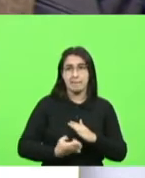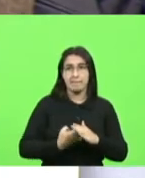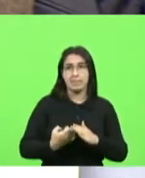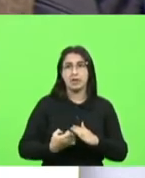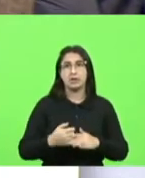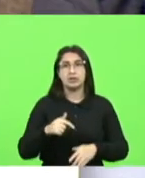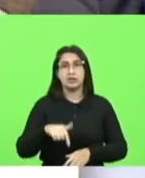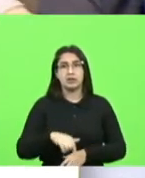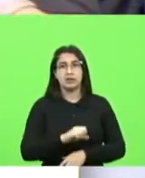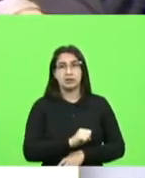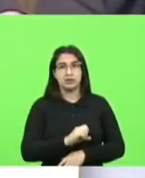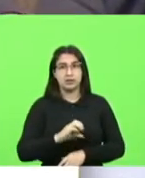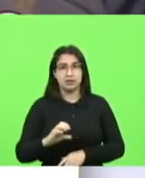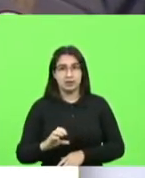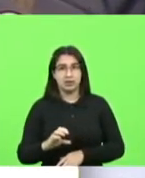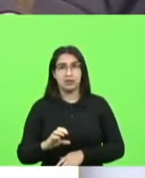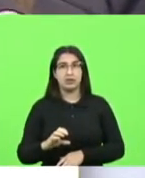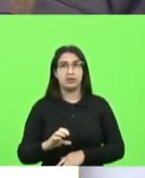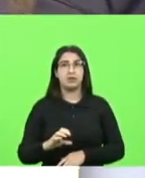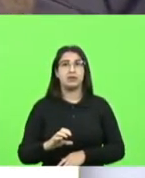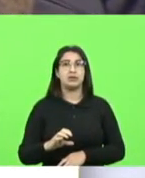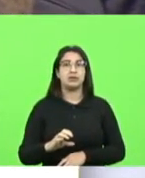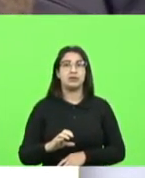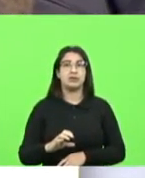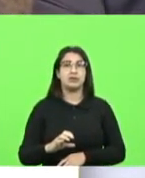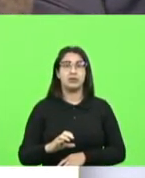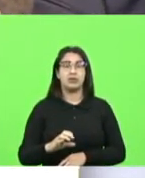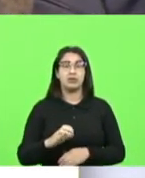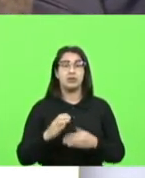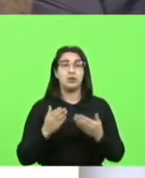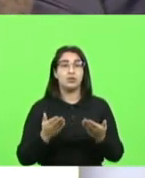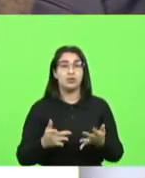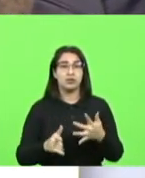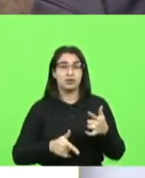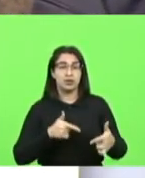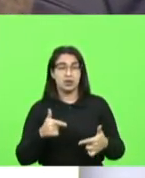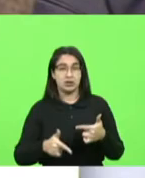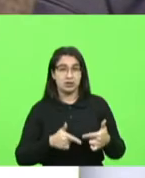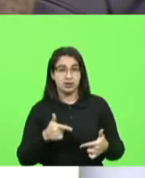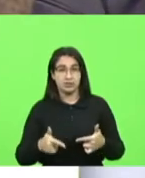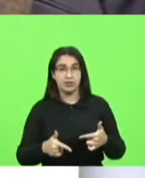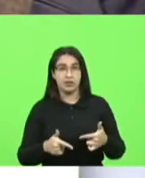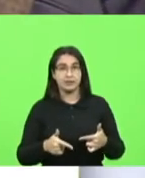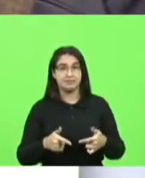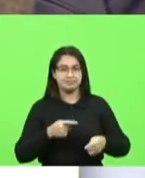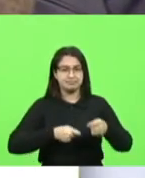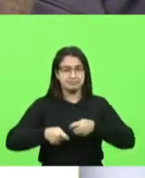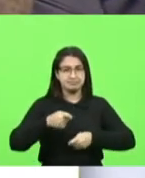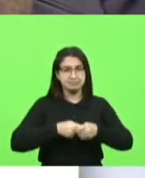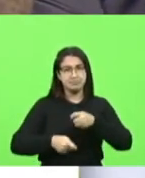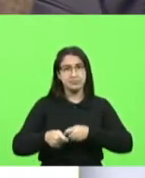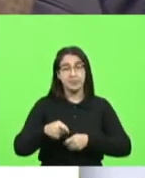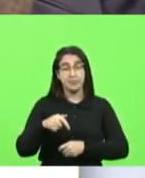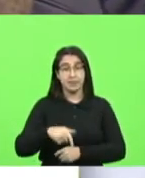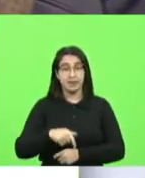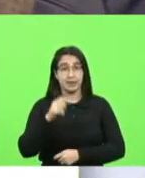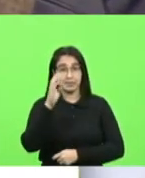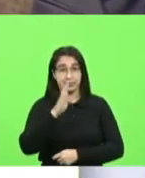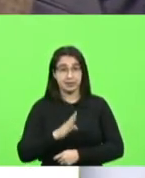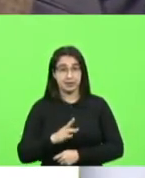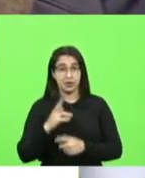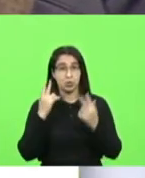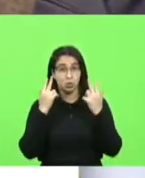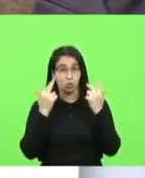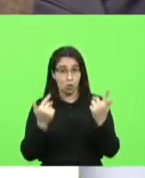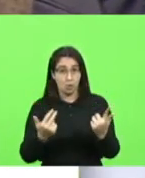você ser você operar em um mercado oligopolizado infelizmente o brasileiro comum o brasileiro que não